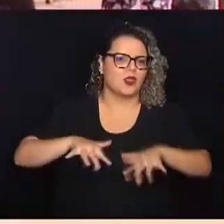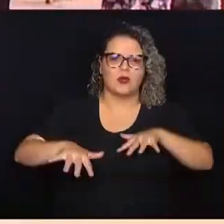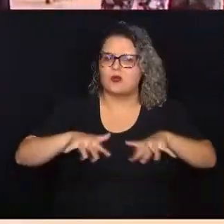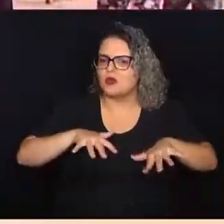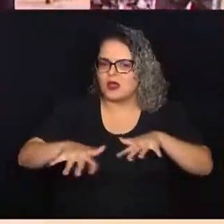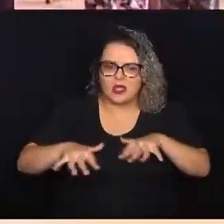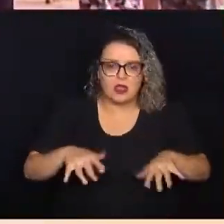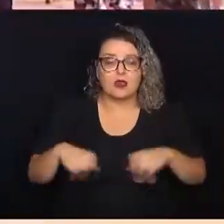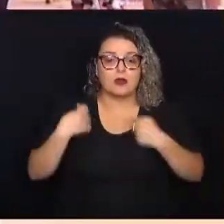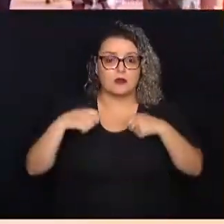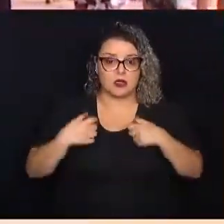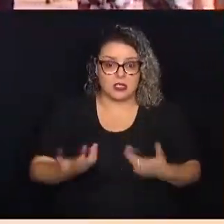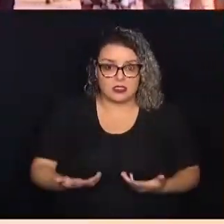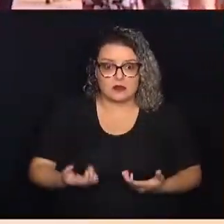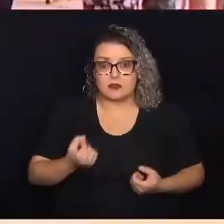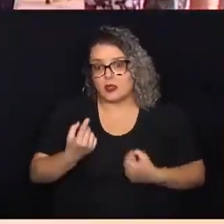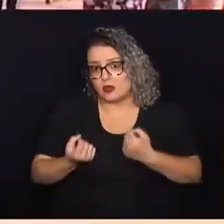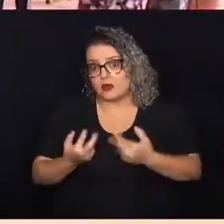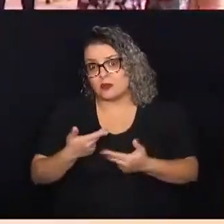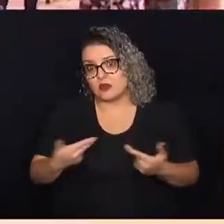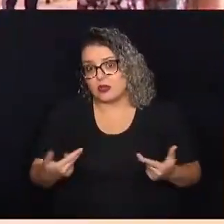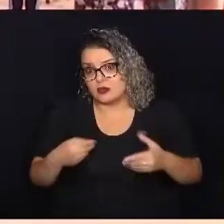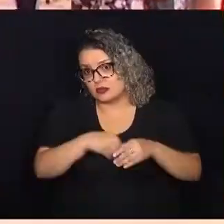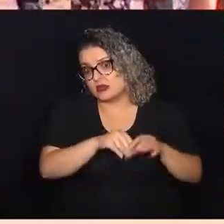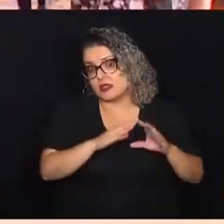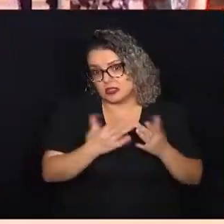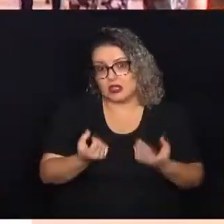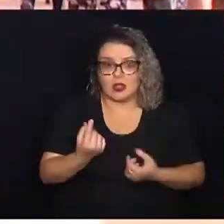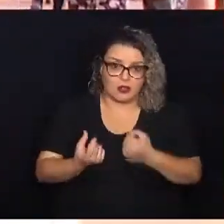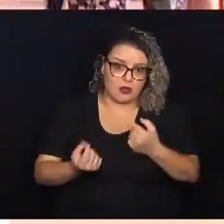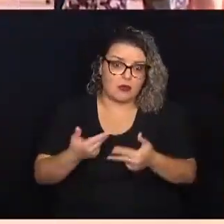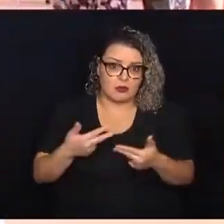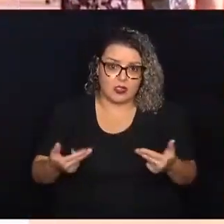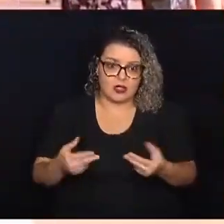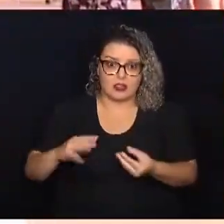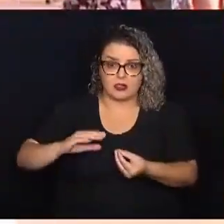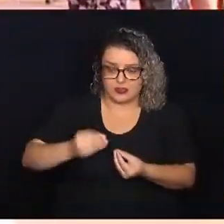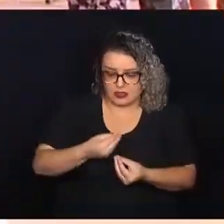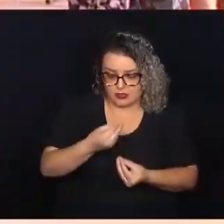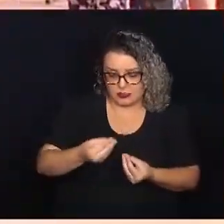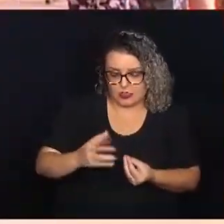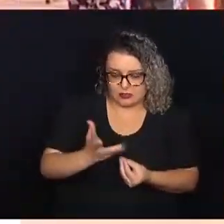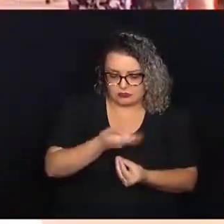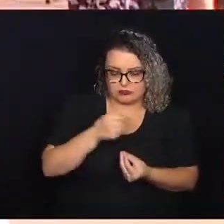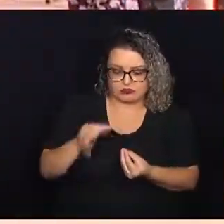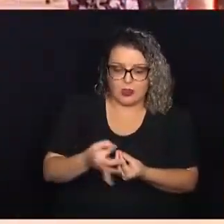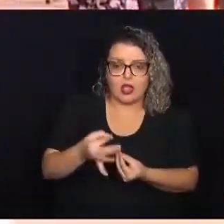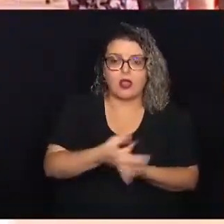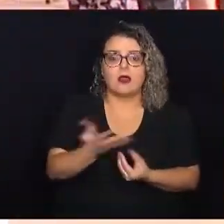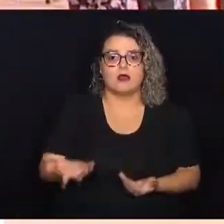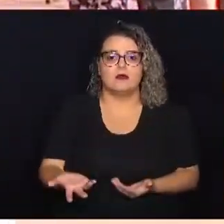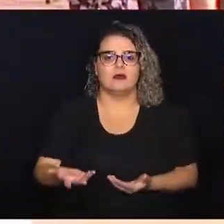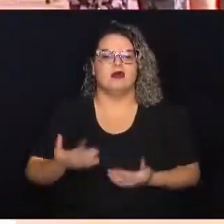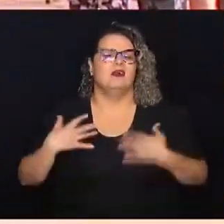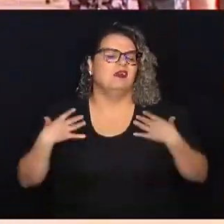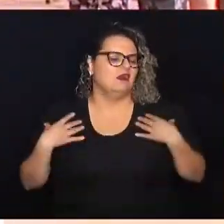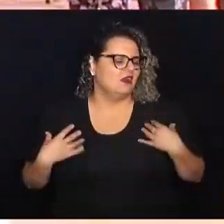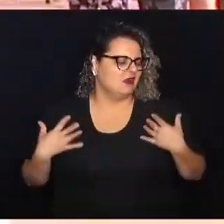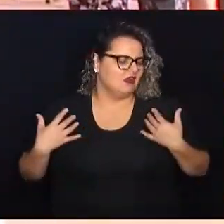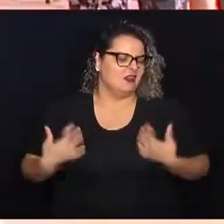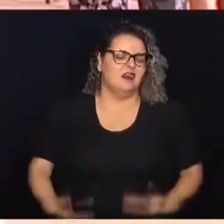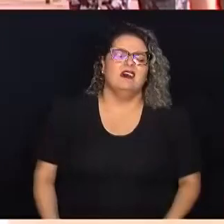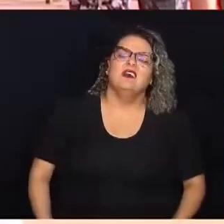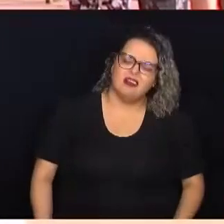que eu preciso fazer algumas coisas de trabalho em casa, eu faço algumas coisas de artesanato e tal. Comecei a ficar meio cansado dos braços aí, comecei a fazer